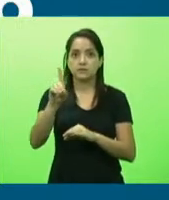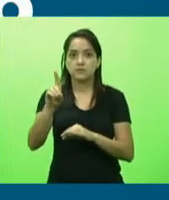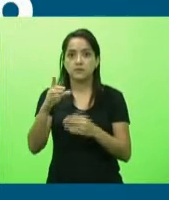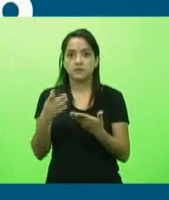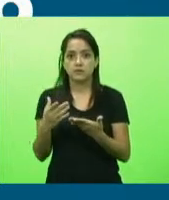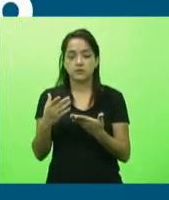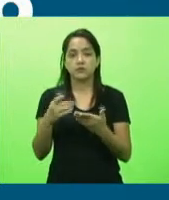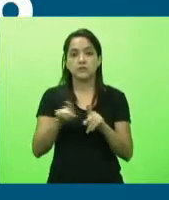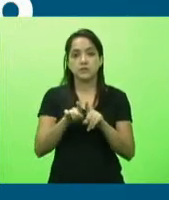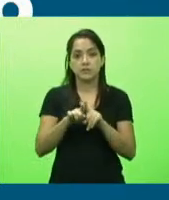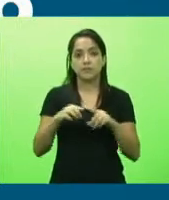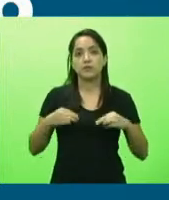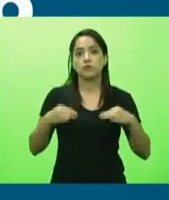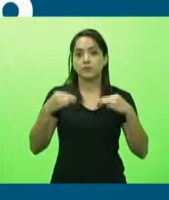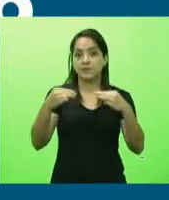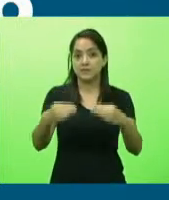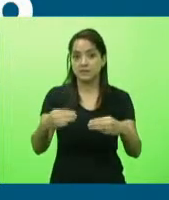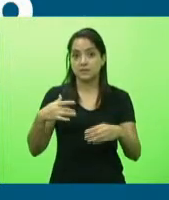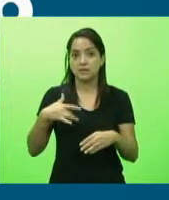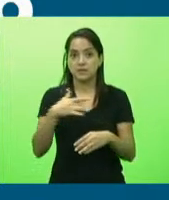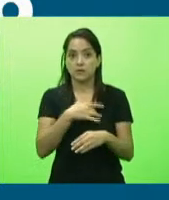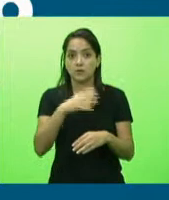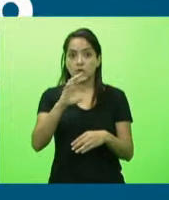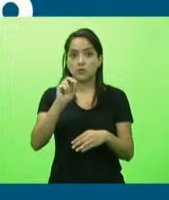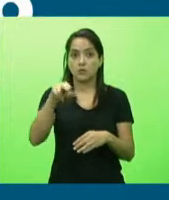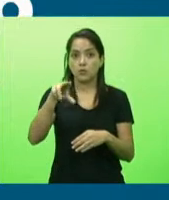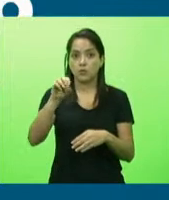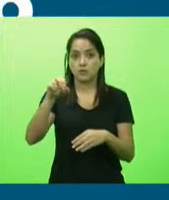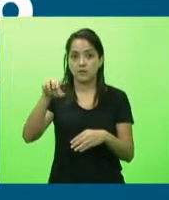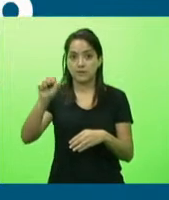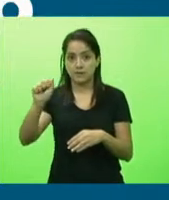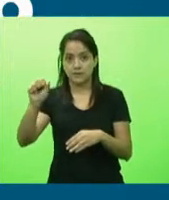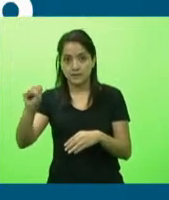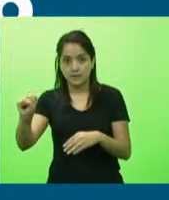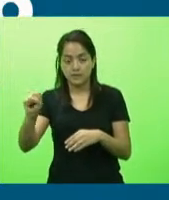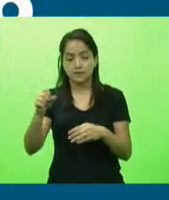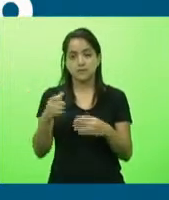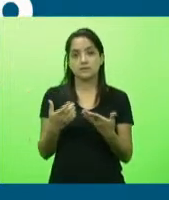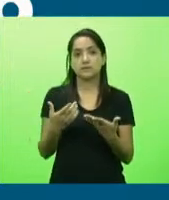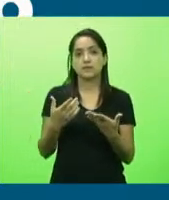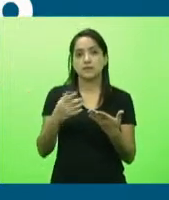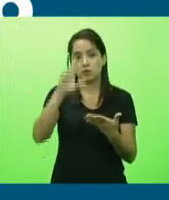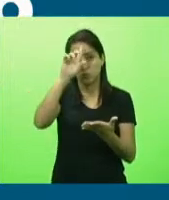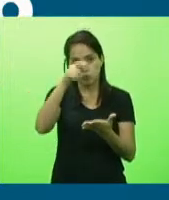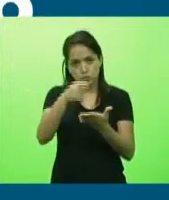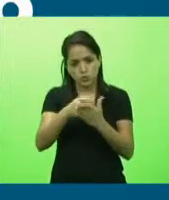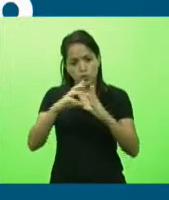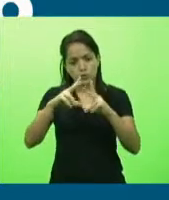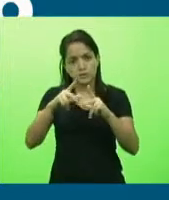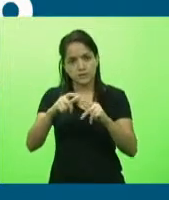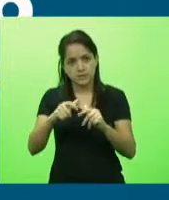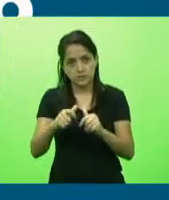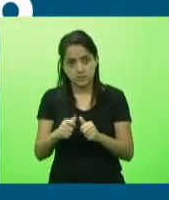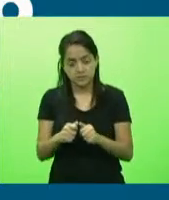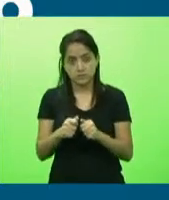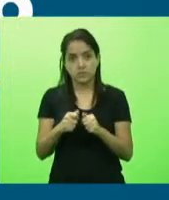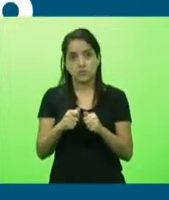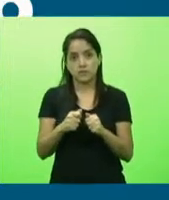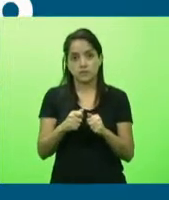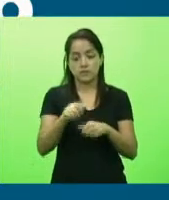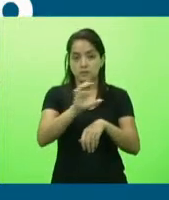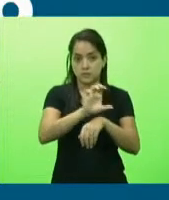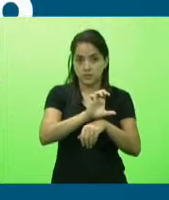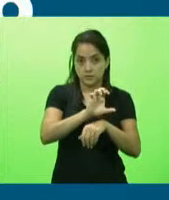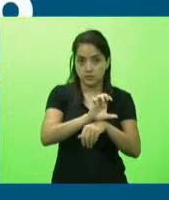Ministério da Saúde CONAS e CONASEMPS então essas decisões quando elas são tomadas a nível ministerial estadual